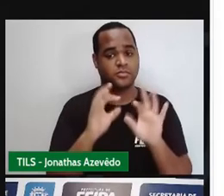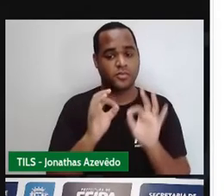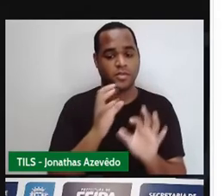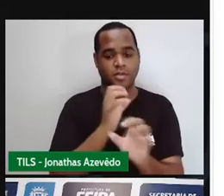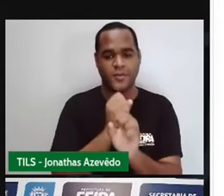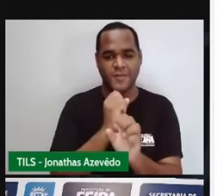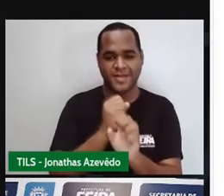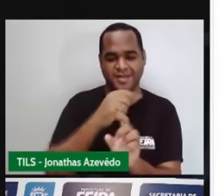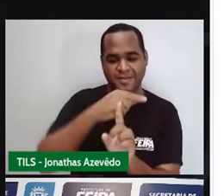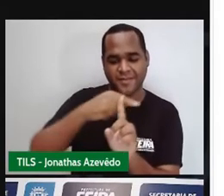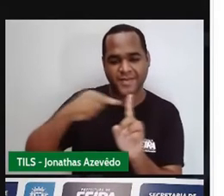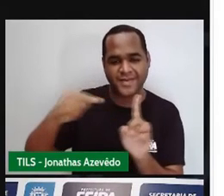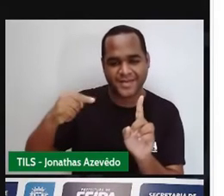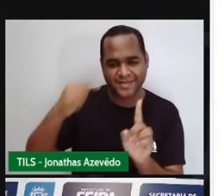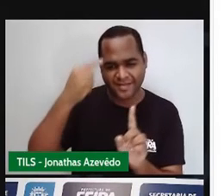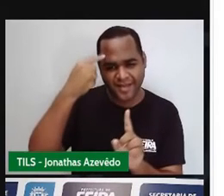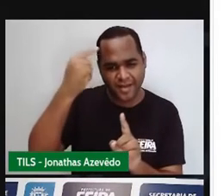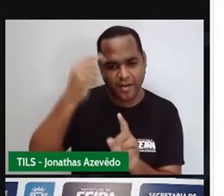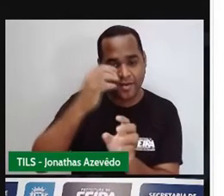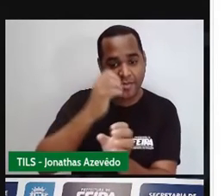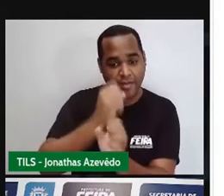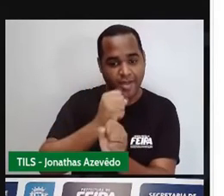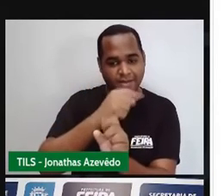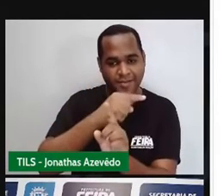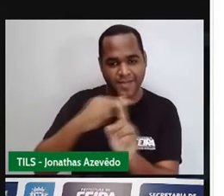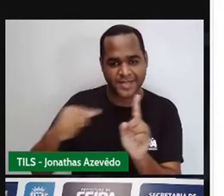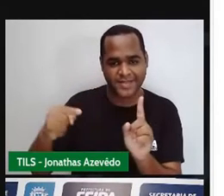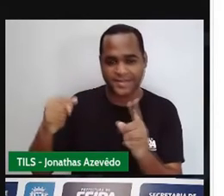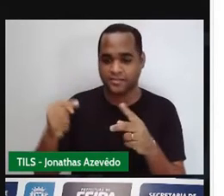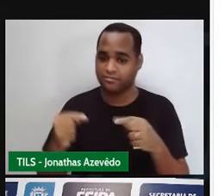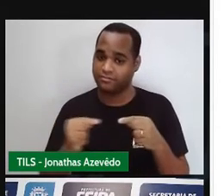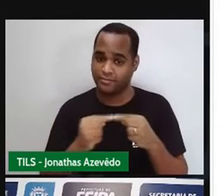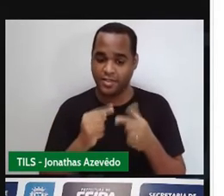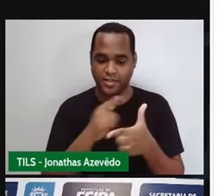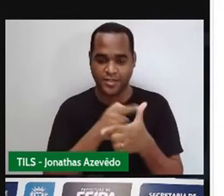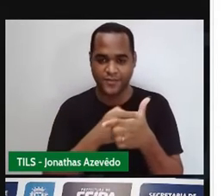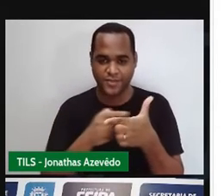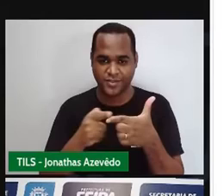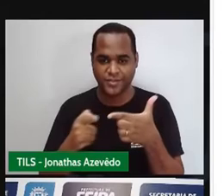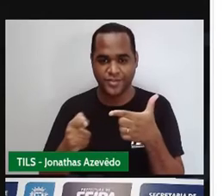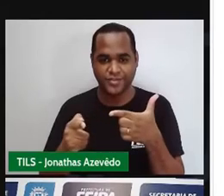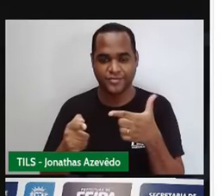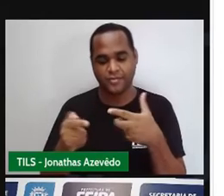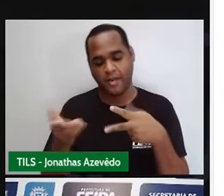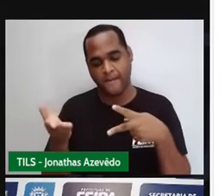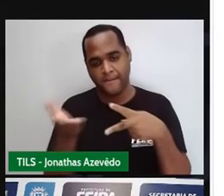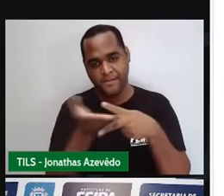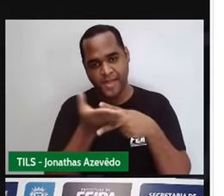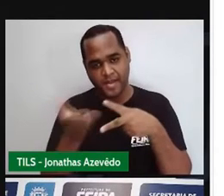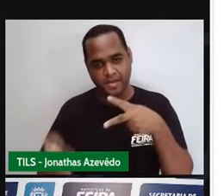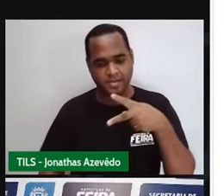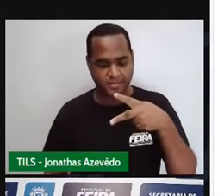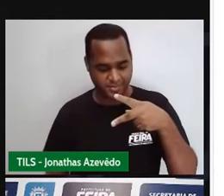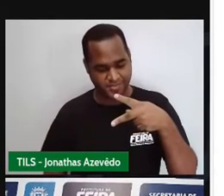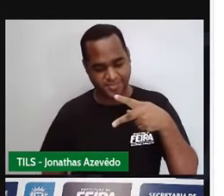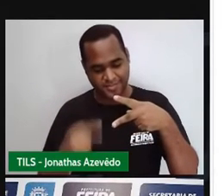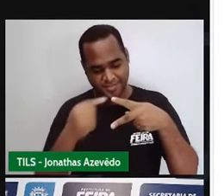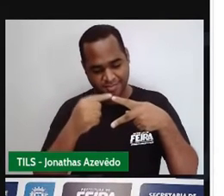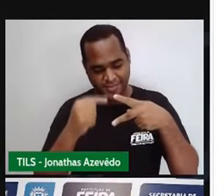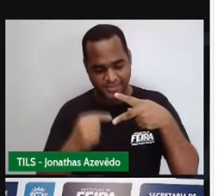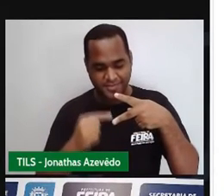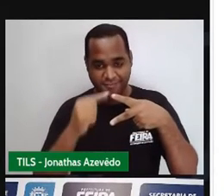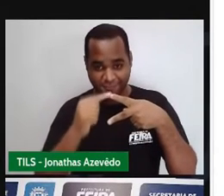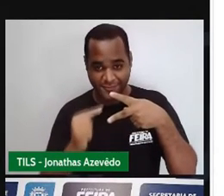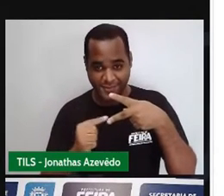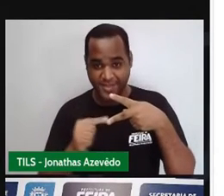a metade, né? Metade, como a gente disse, vai ser dividido por dois. Eu vou escrever